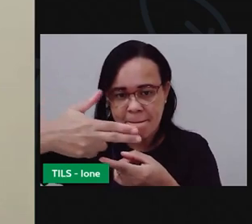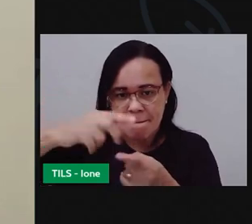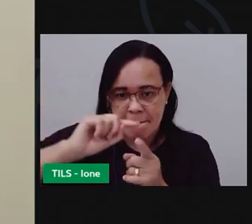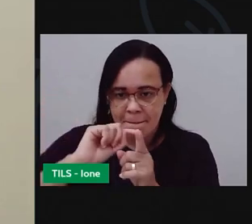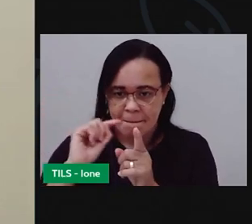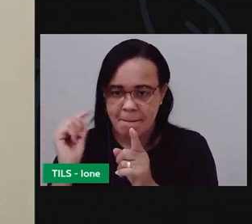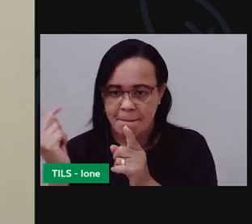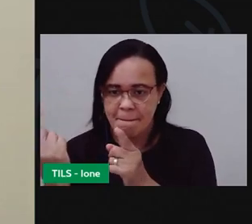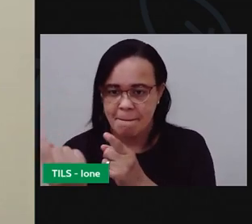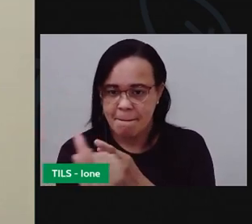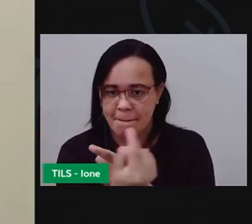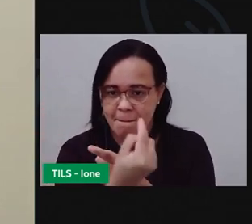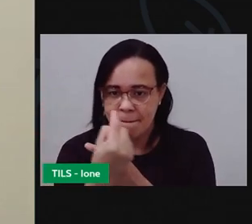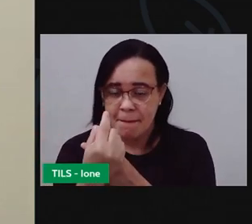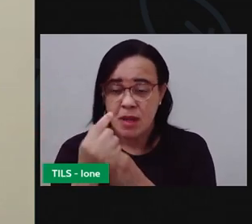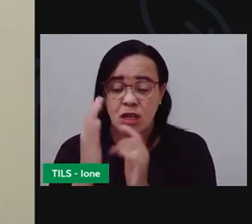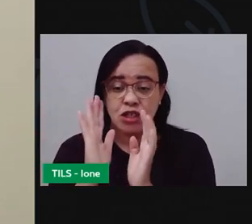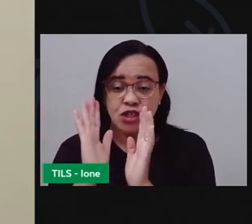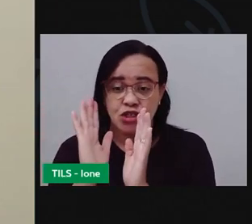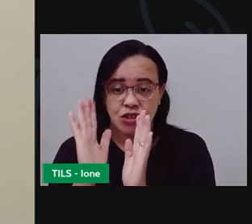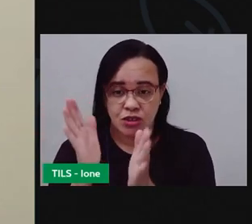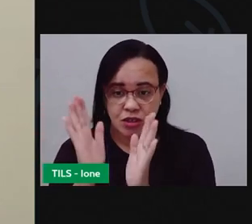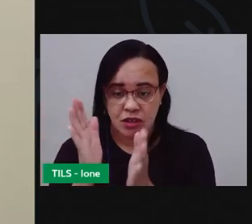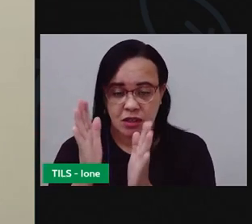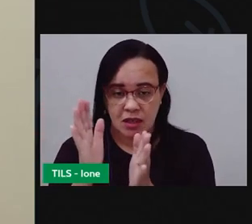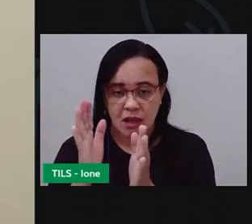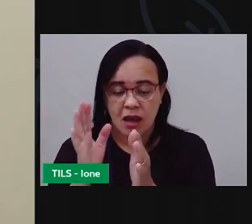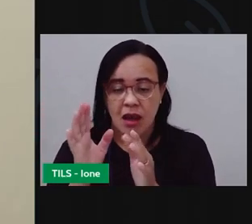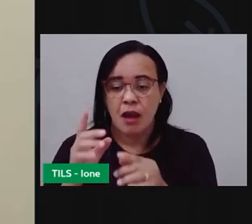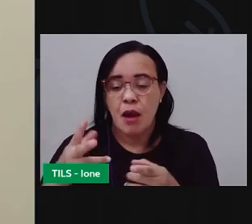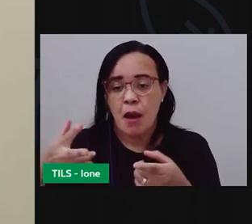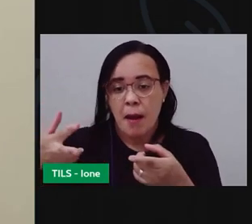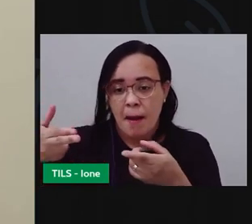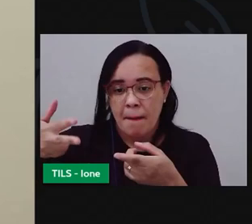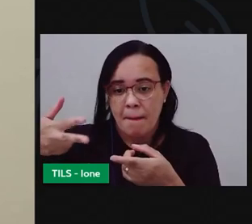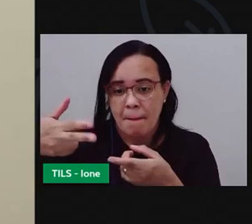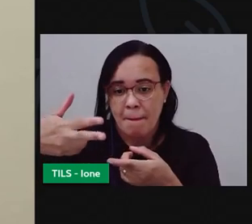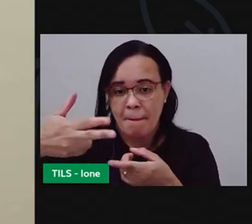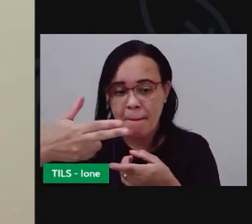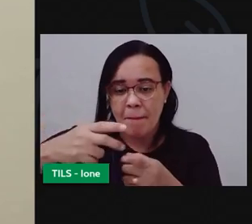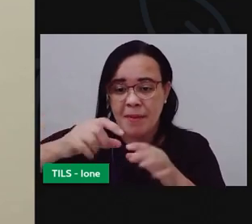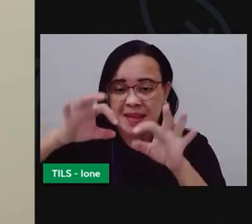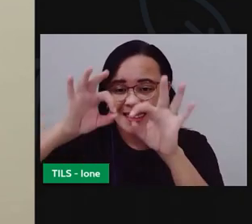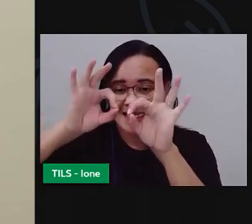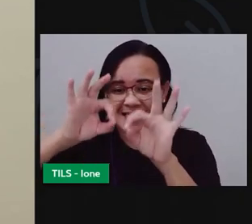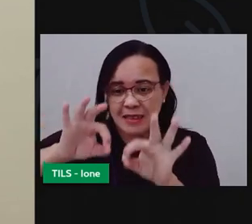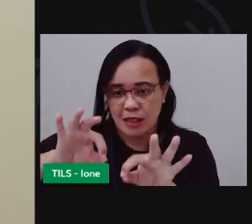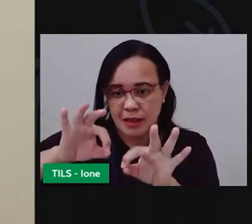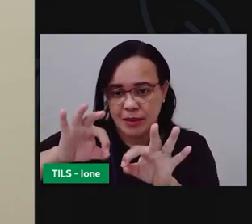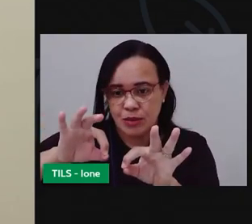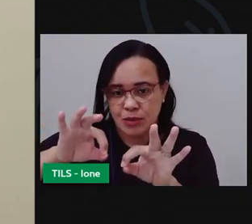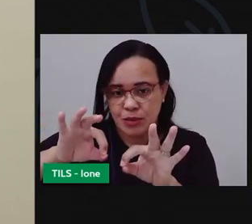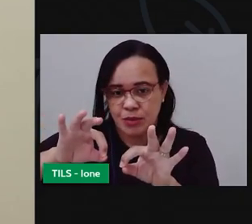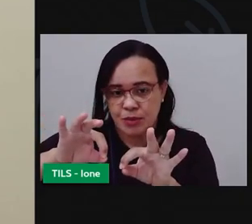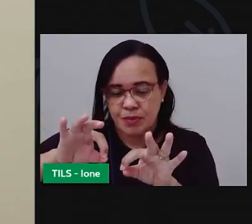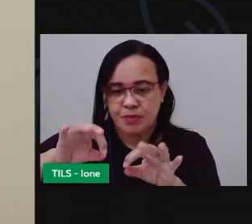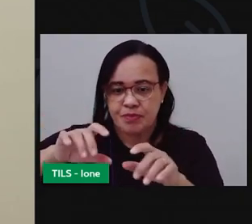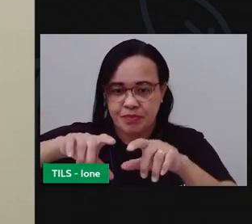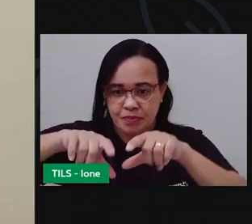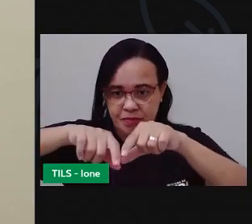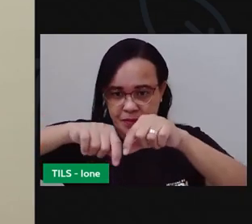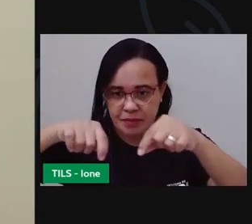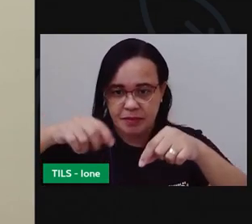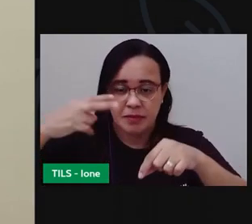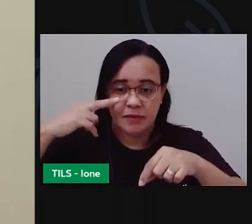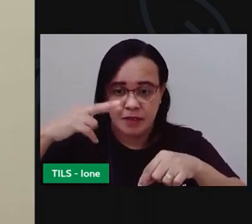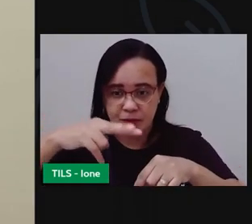aqui ó vai ser essa linha que eu vou cortar então eu dobro ela aqui ao